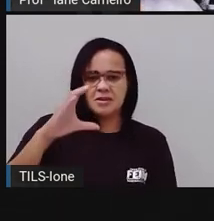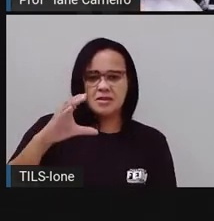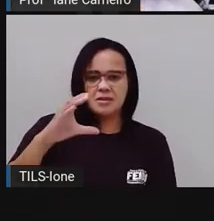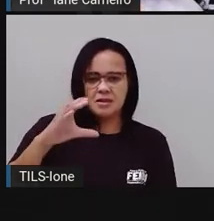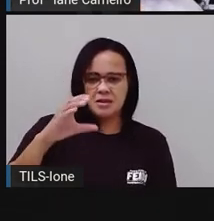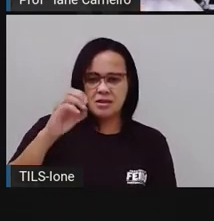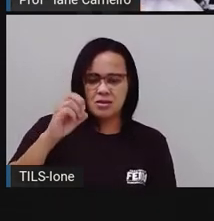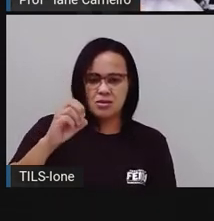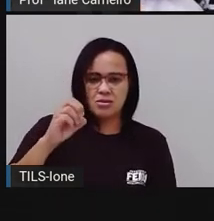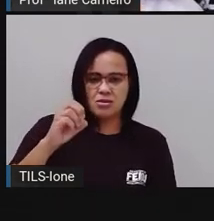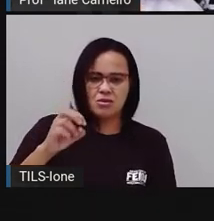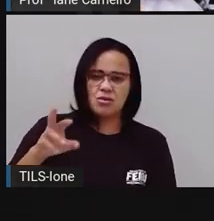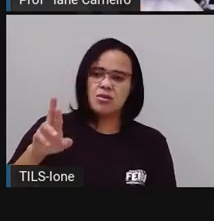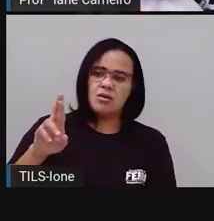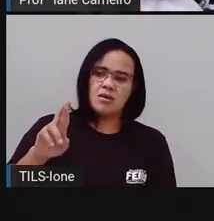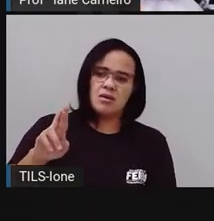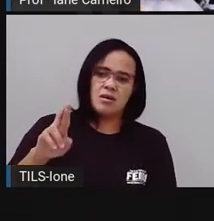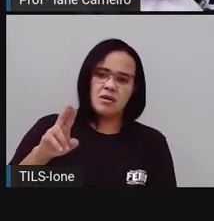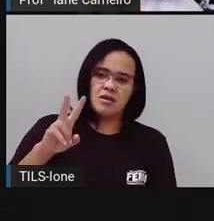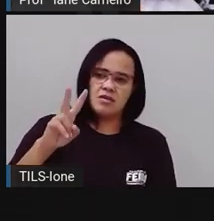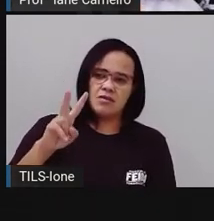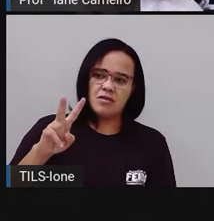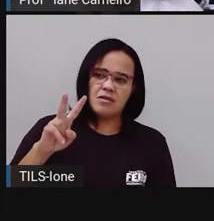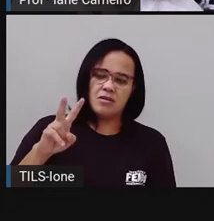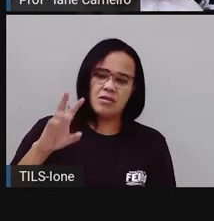corvo? Vamos lá, ó...